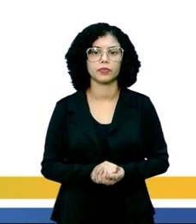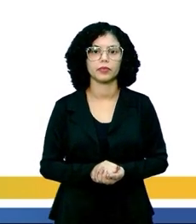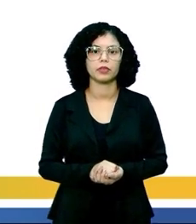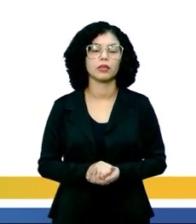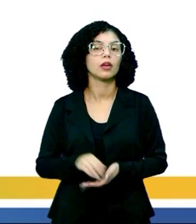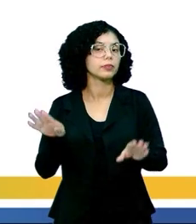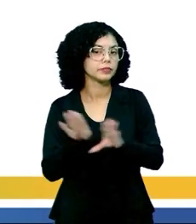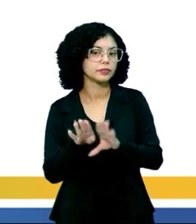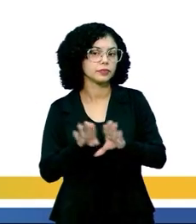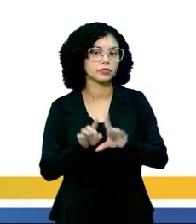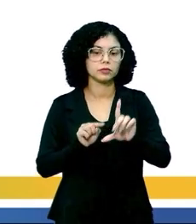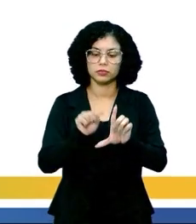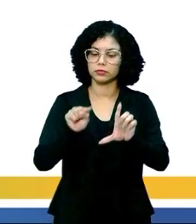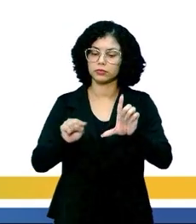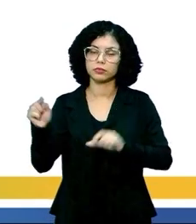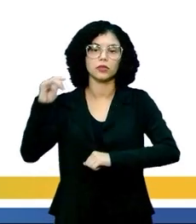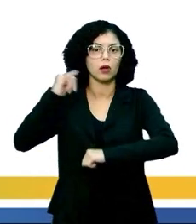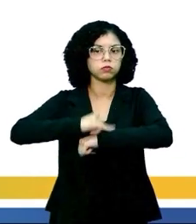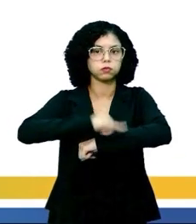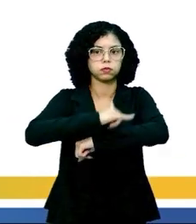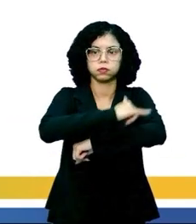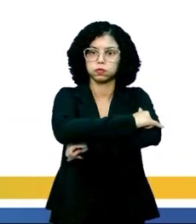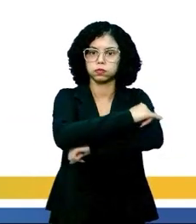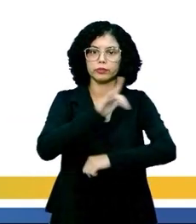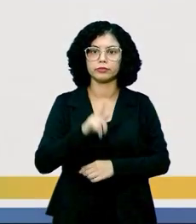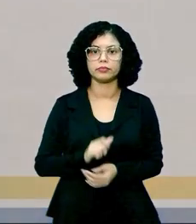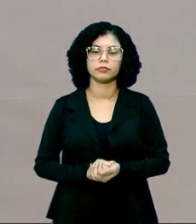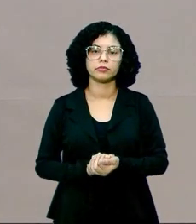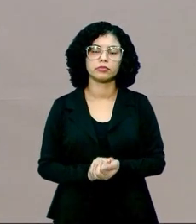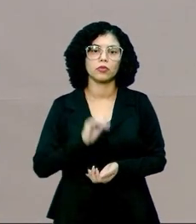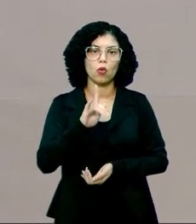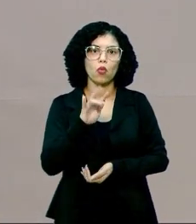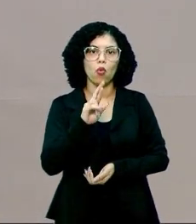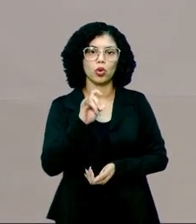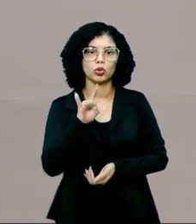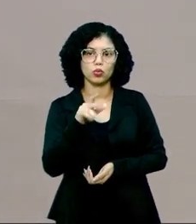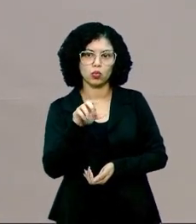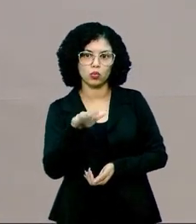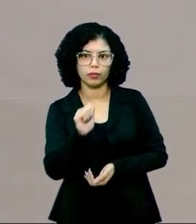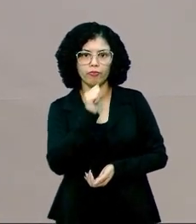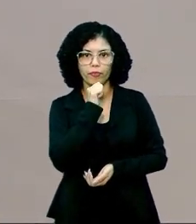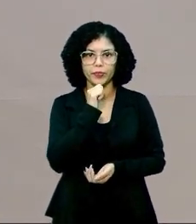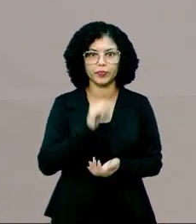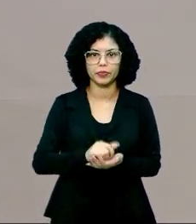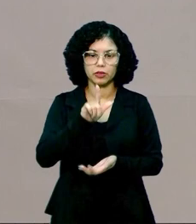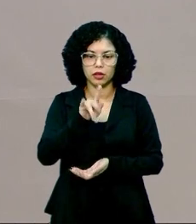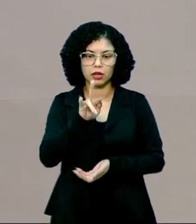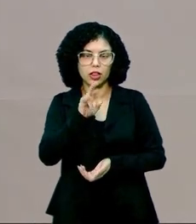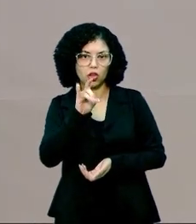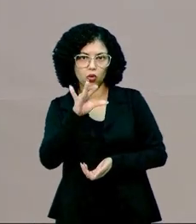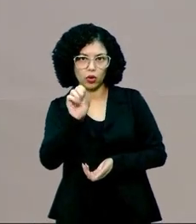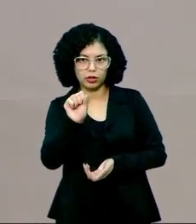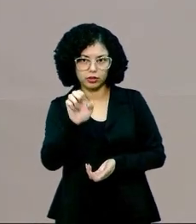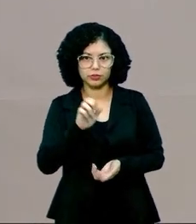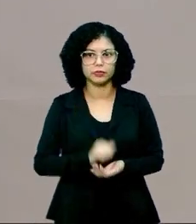Temos também níveis de glicose, né? Vocês sabem, pessoal, quando a glicose está